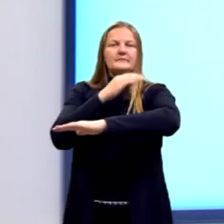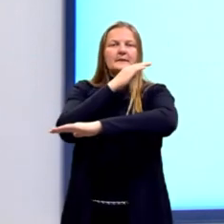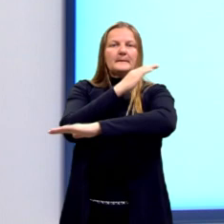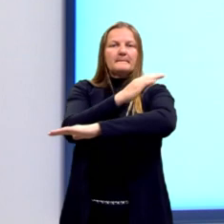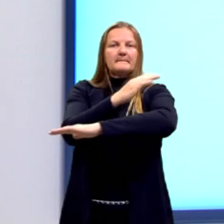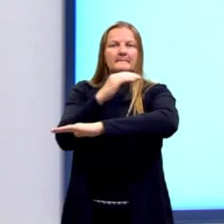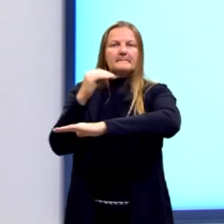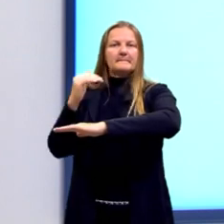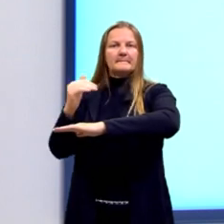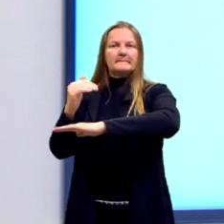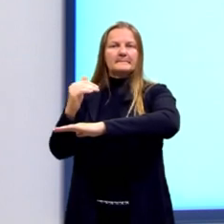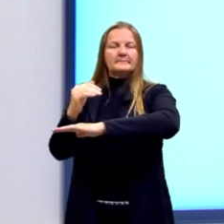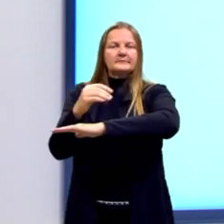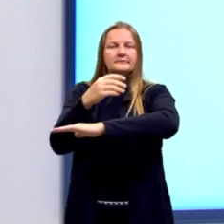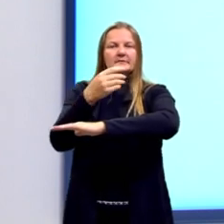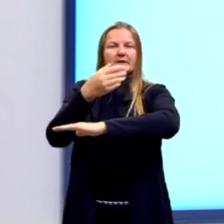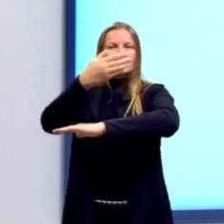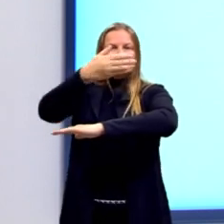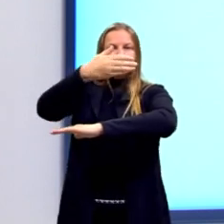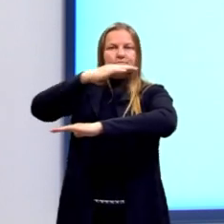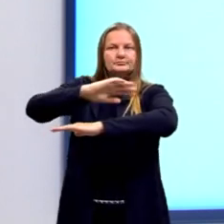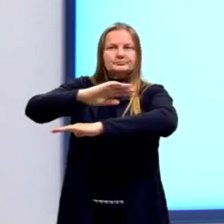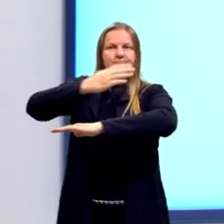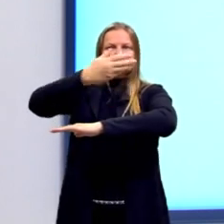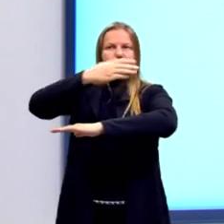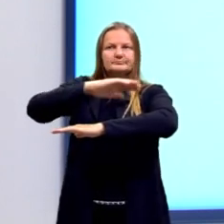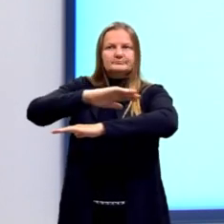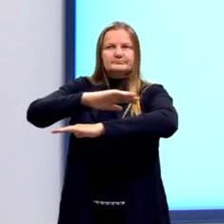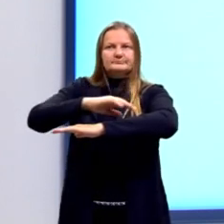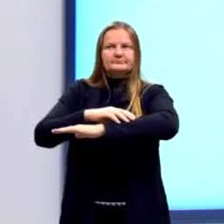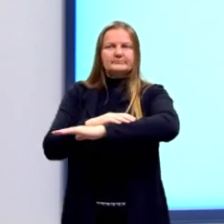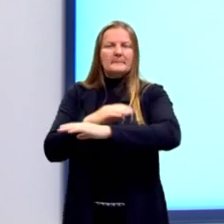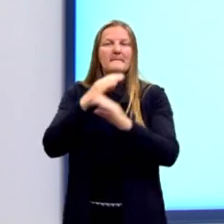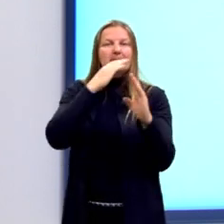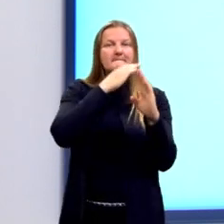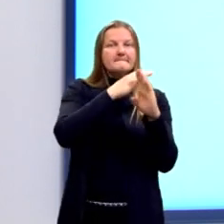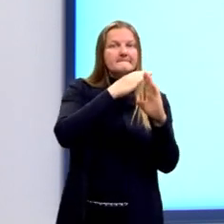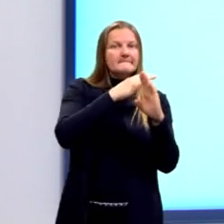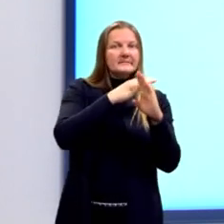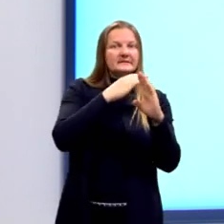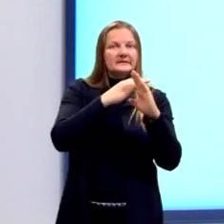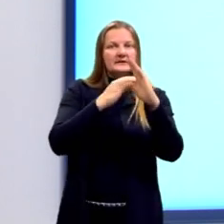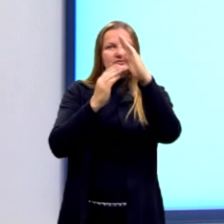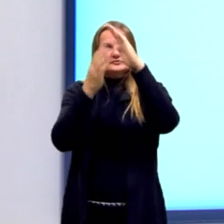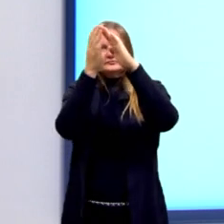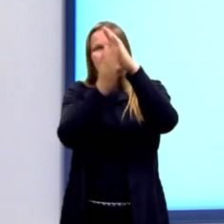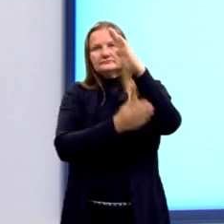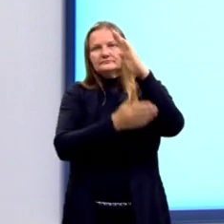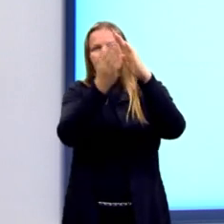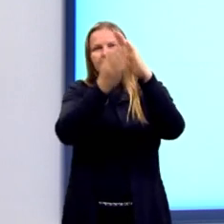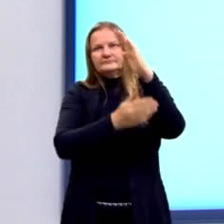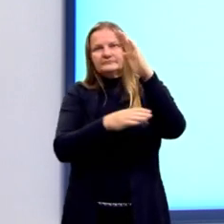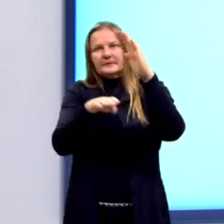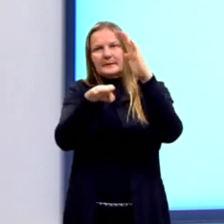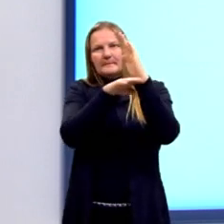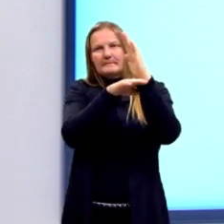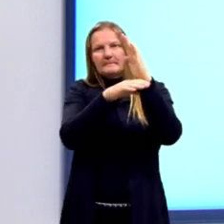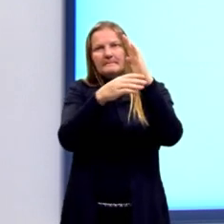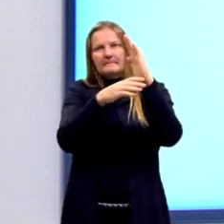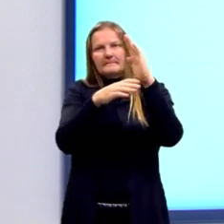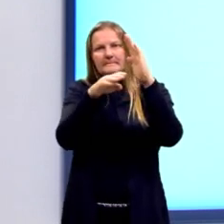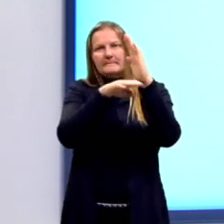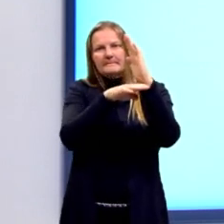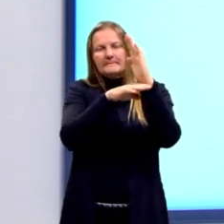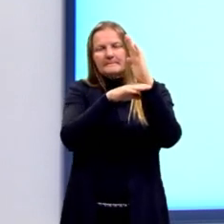sobre dois lados, o ponto D seria exatamente o ponto médio do segmento AB. Então, se todo o